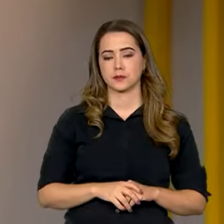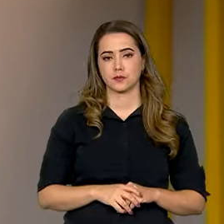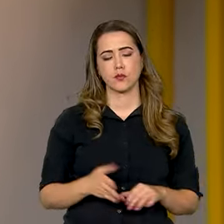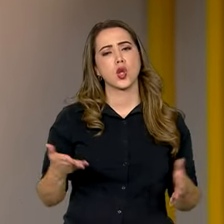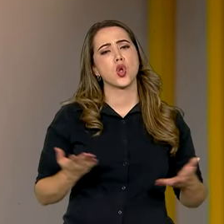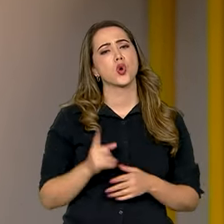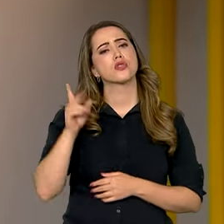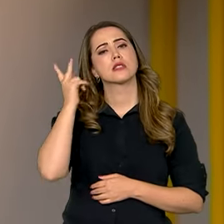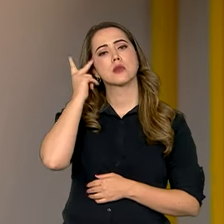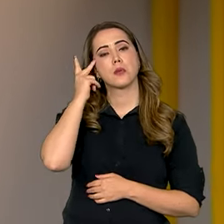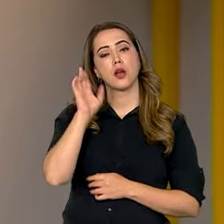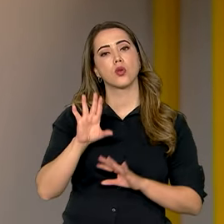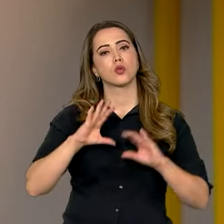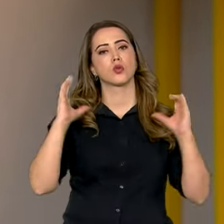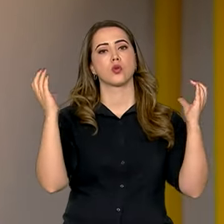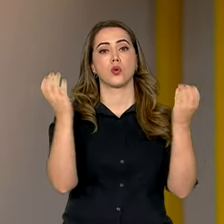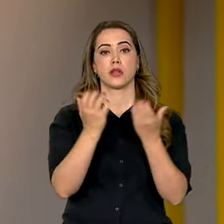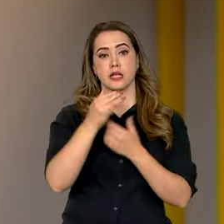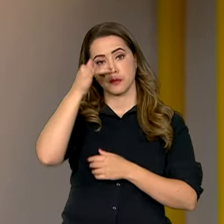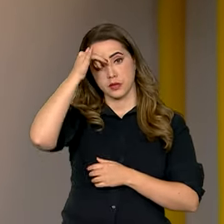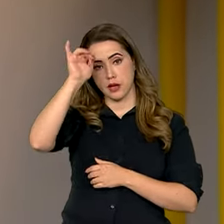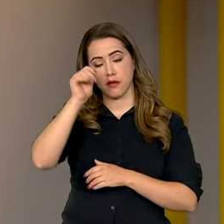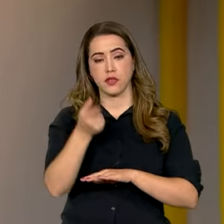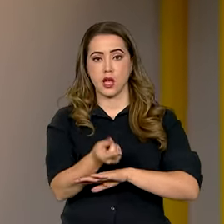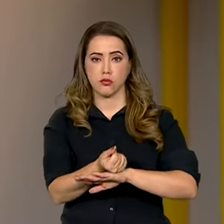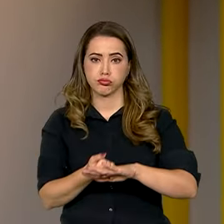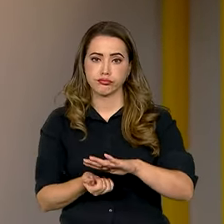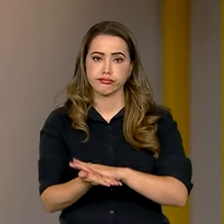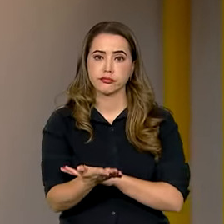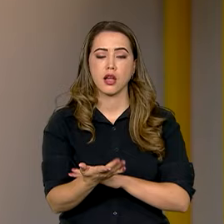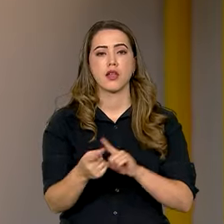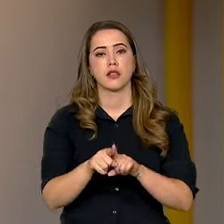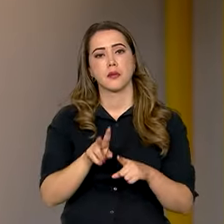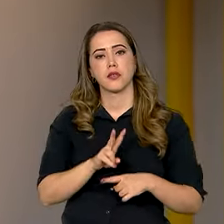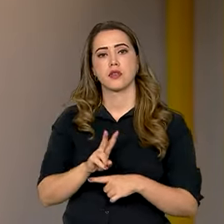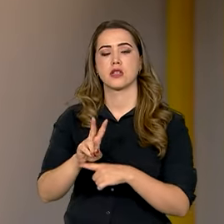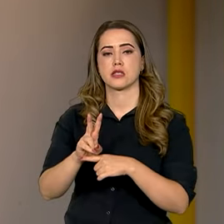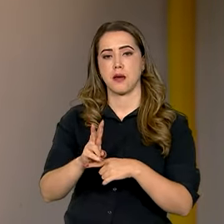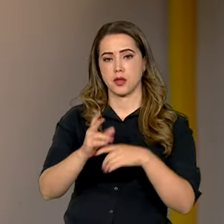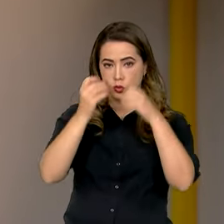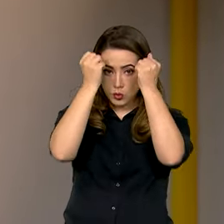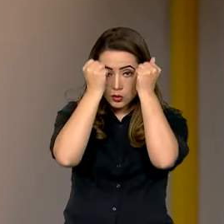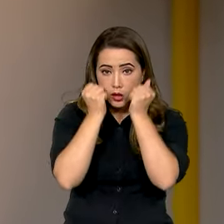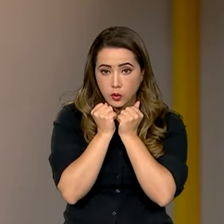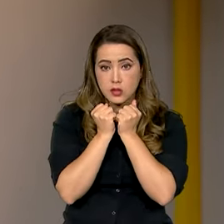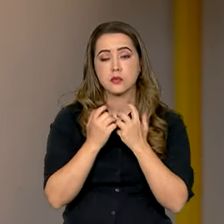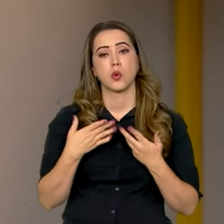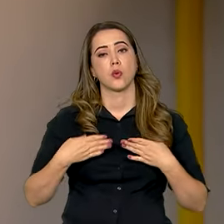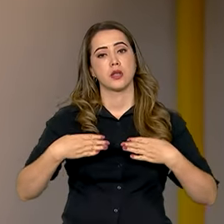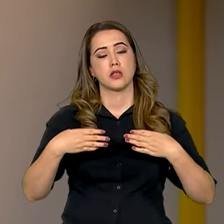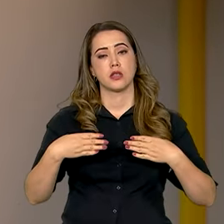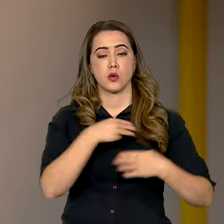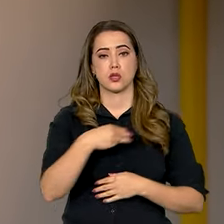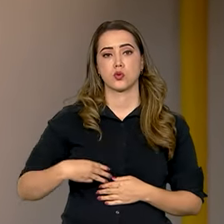E hoje, em São Paulo, durante o Congresso de Prevenção à Lavagem de Dinheiro e ao Financiamento do Terrorismo, o ministro da Justiça